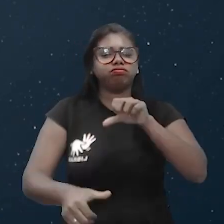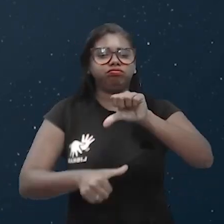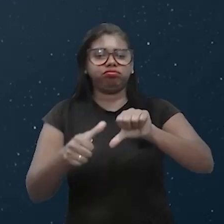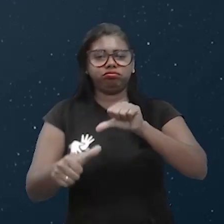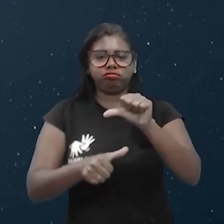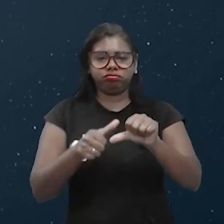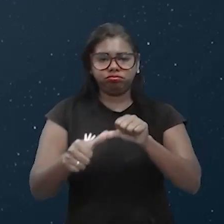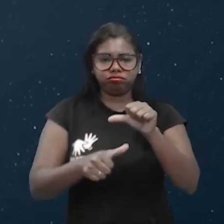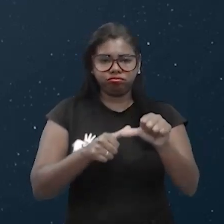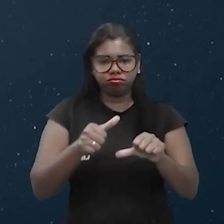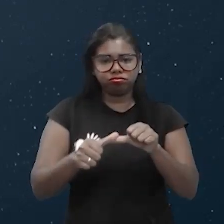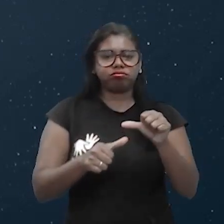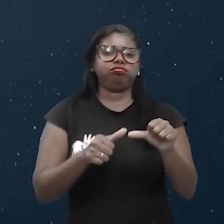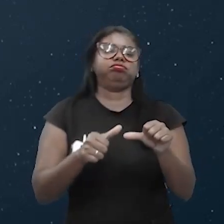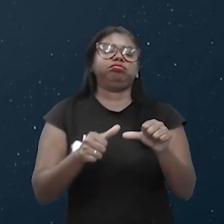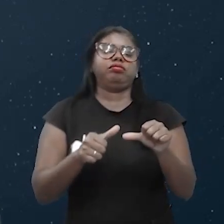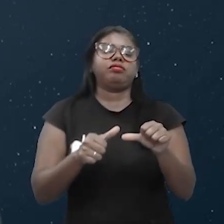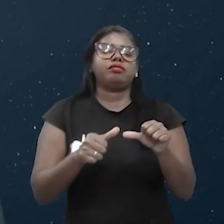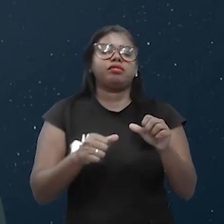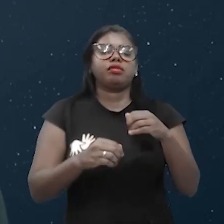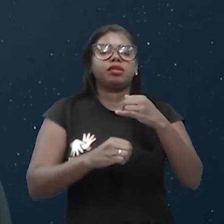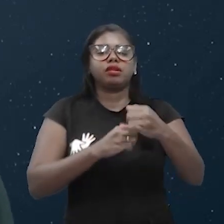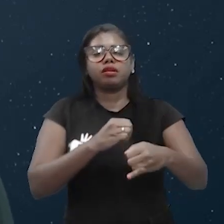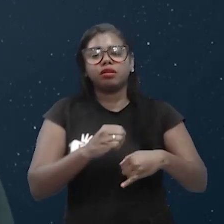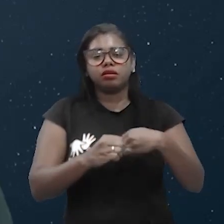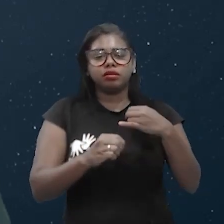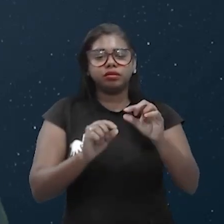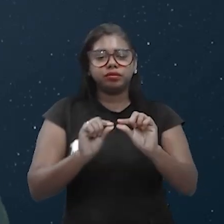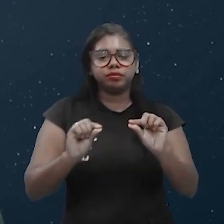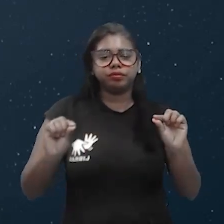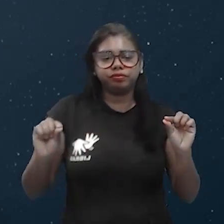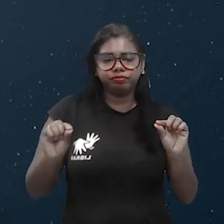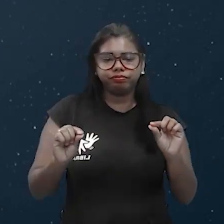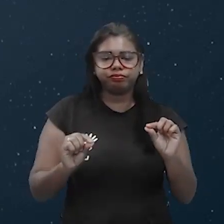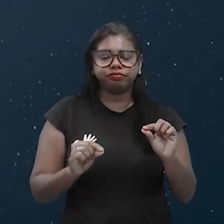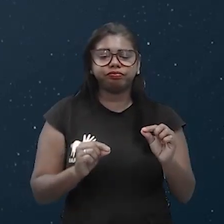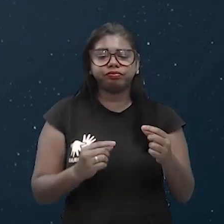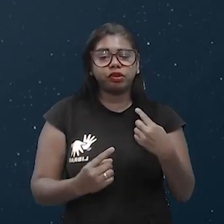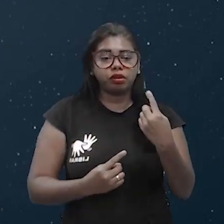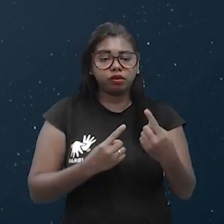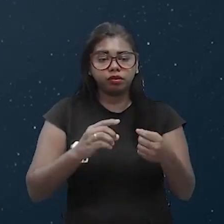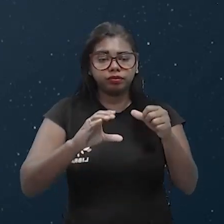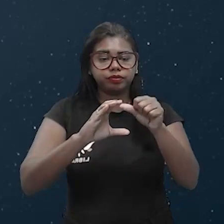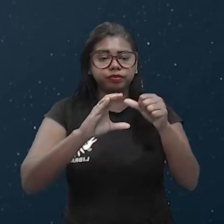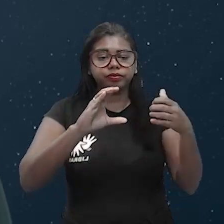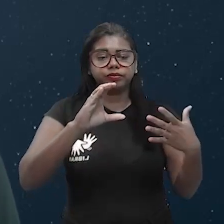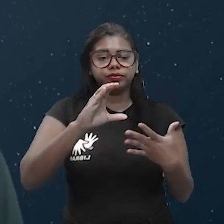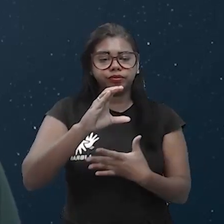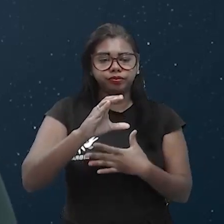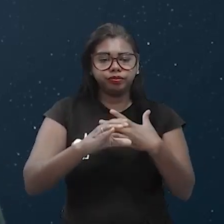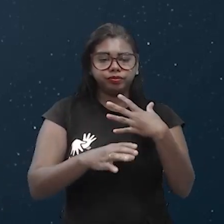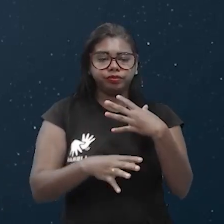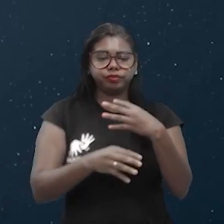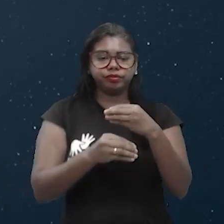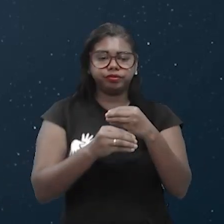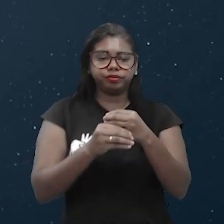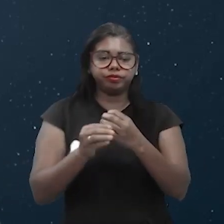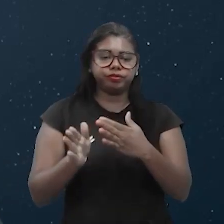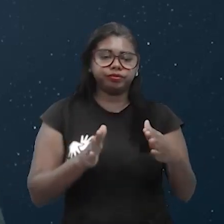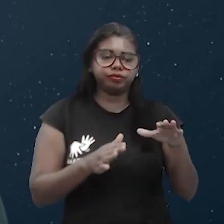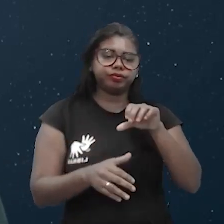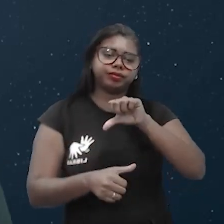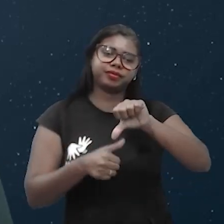isovolumétrica. O trabalho seria zero. Então cada uma dessas características estão associadas a esse processo de transformação.